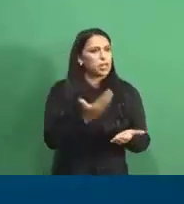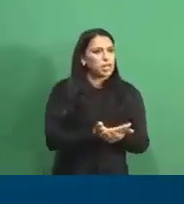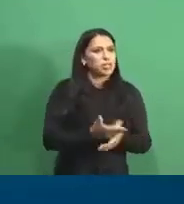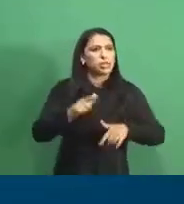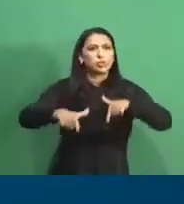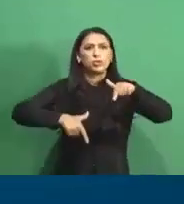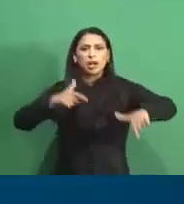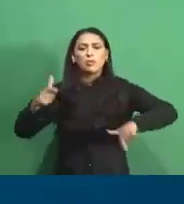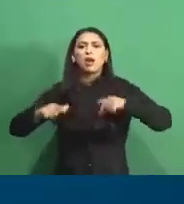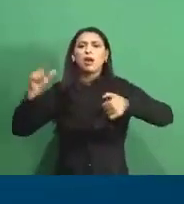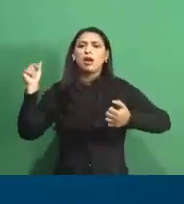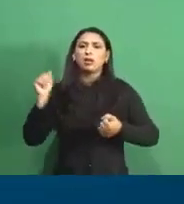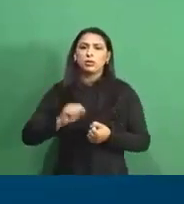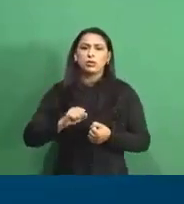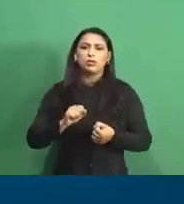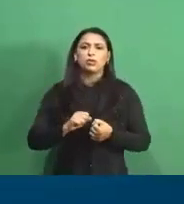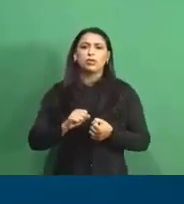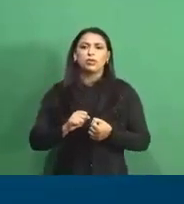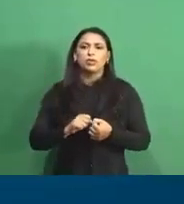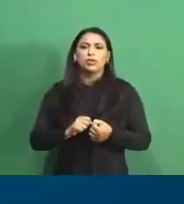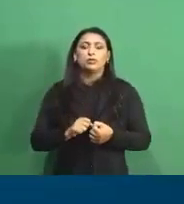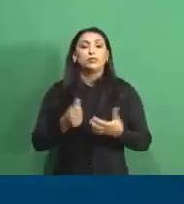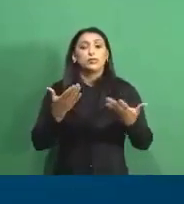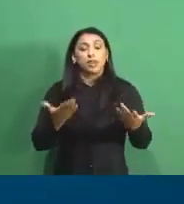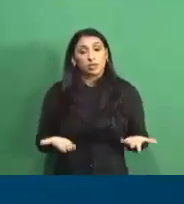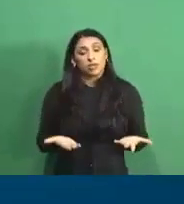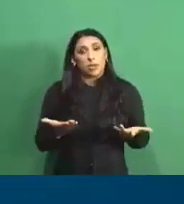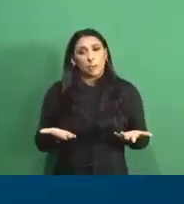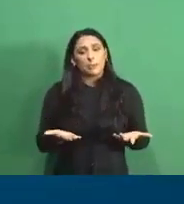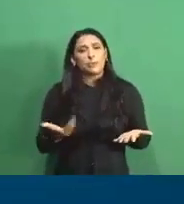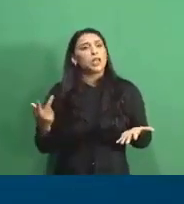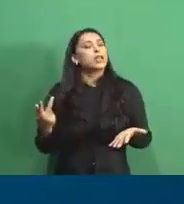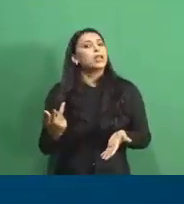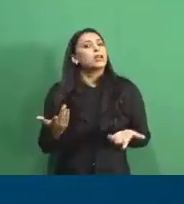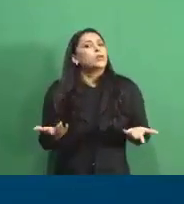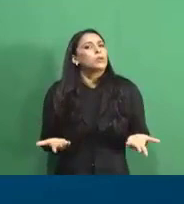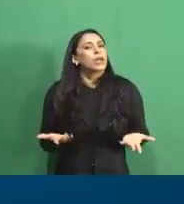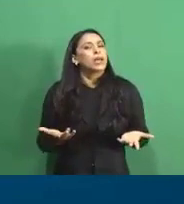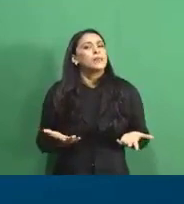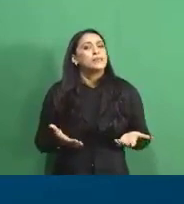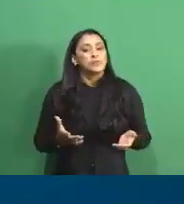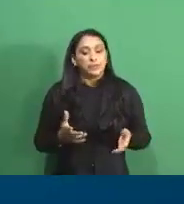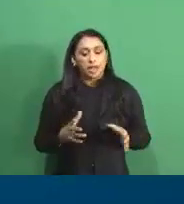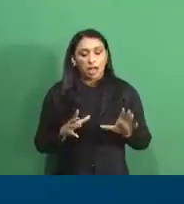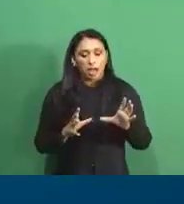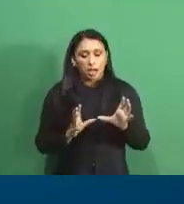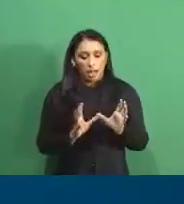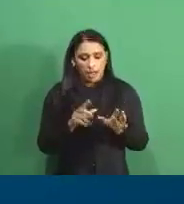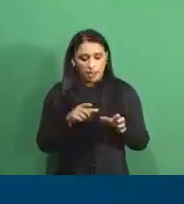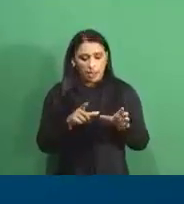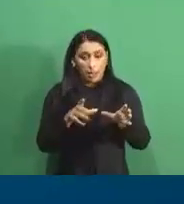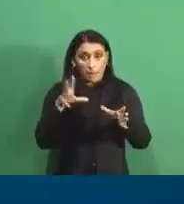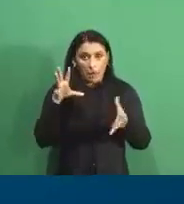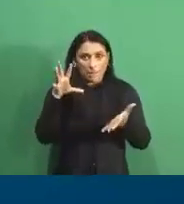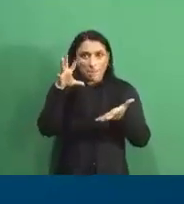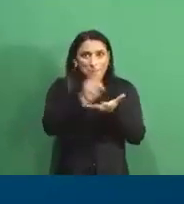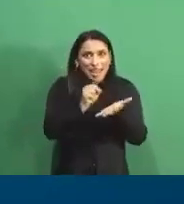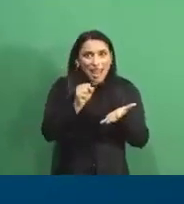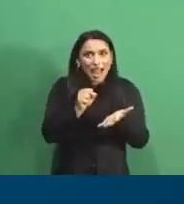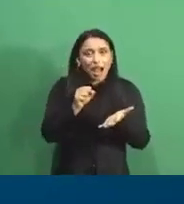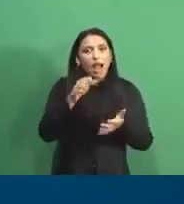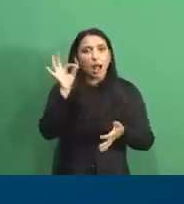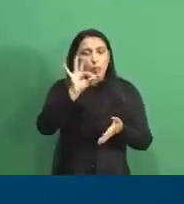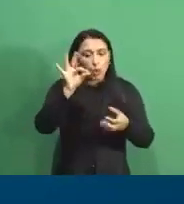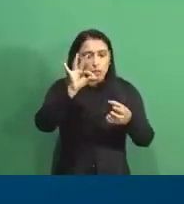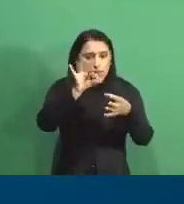né? Do trabalho realizado desde os anos 60. Então, o acontece? Aqui na armadilha, depois eu posso mostrar mais perto,